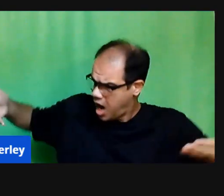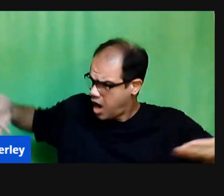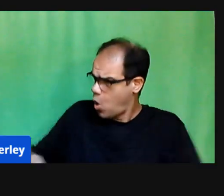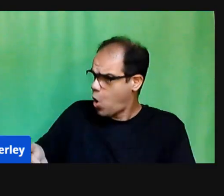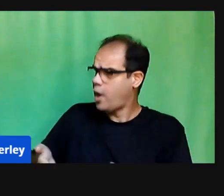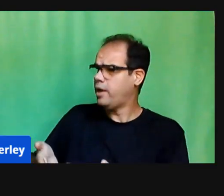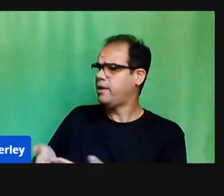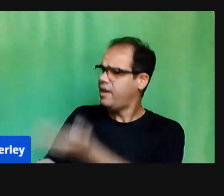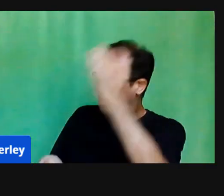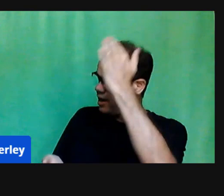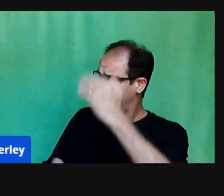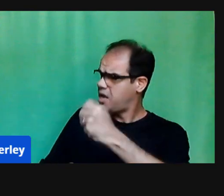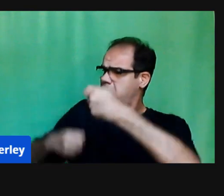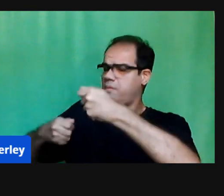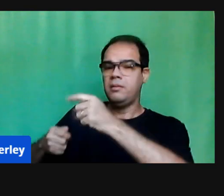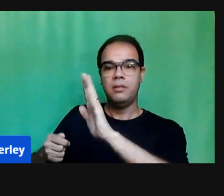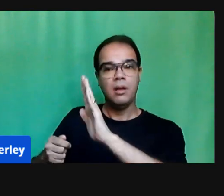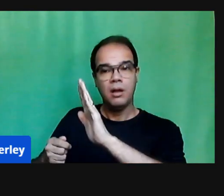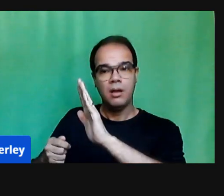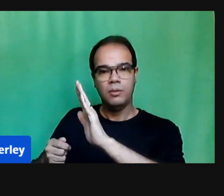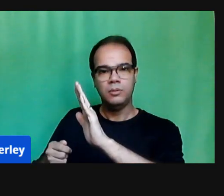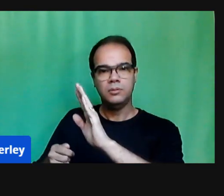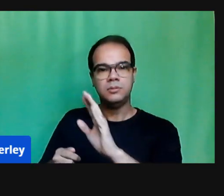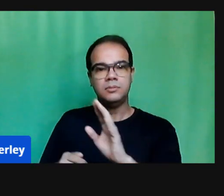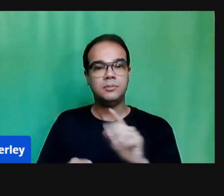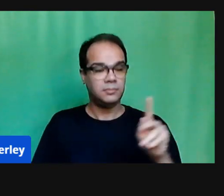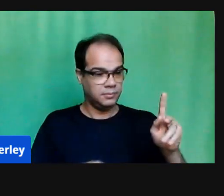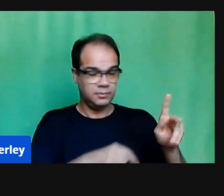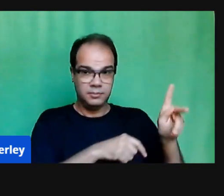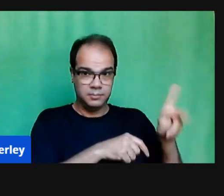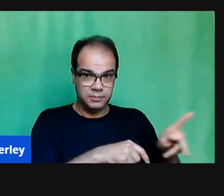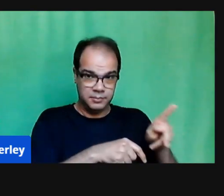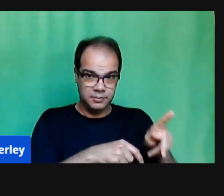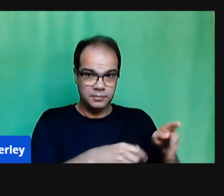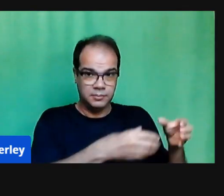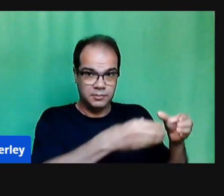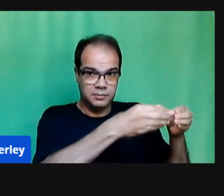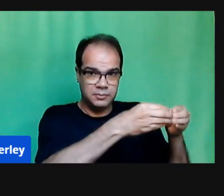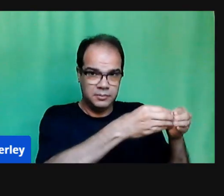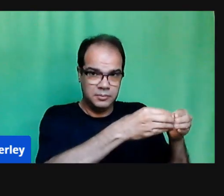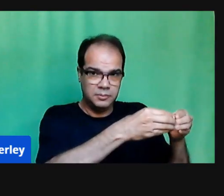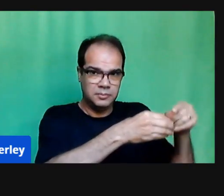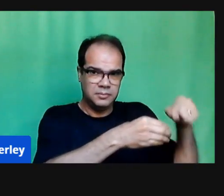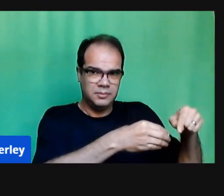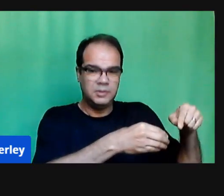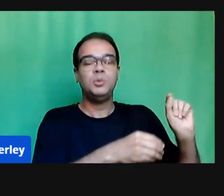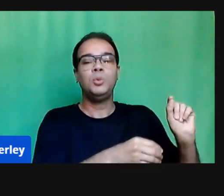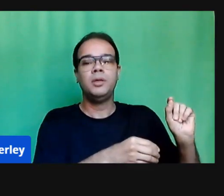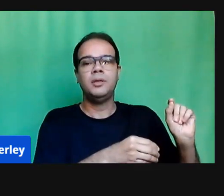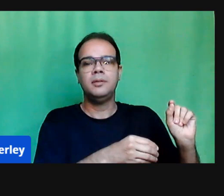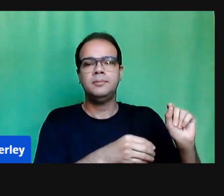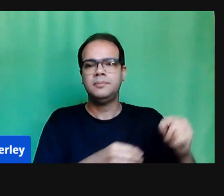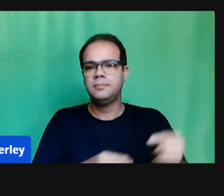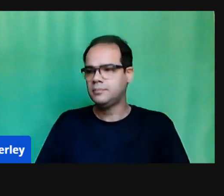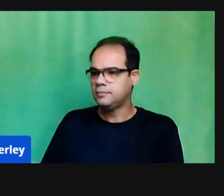acolhimento. Acolhimento dessa criança, que está também na pandemia, acolhimento